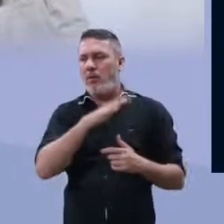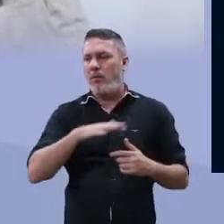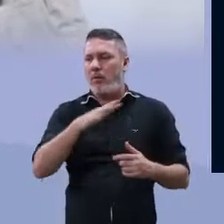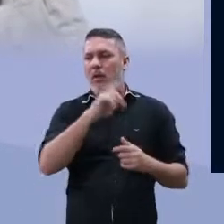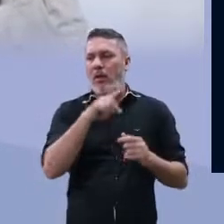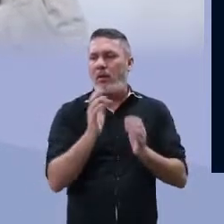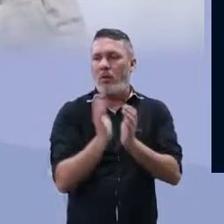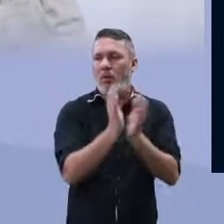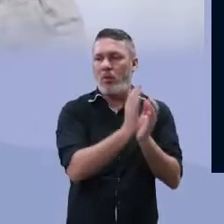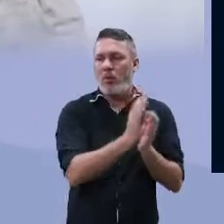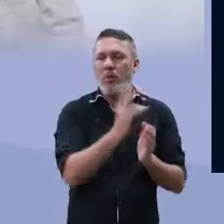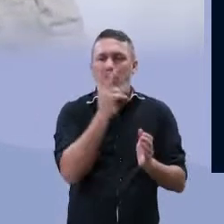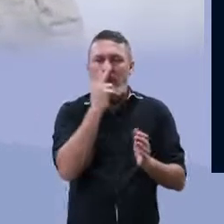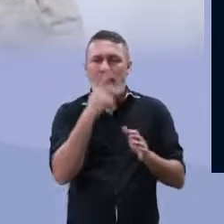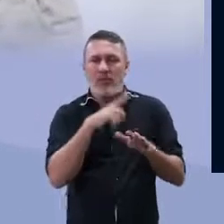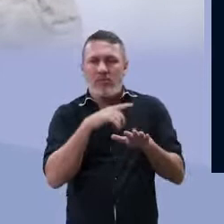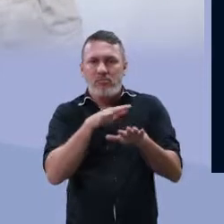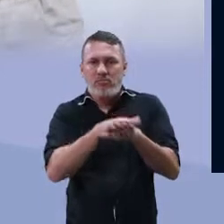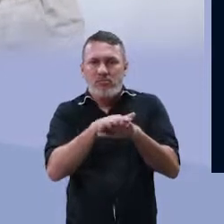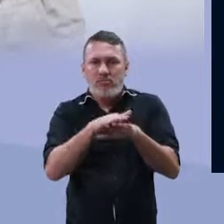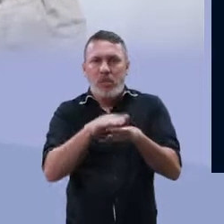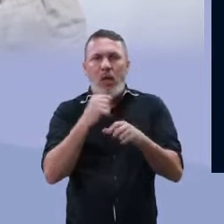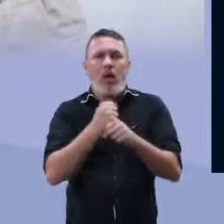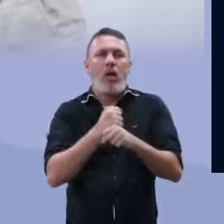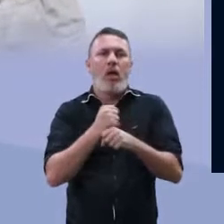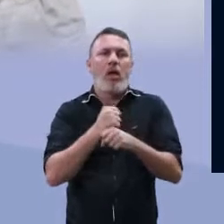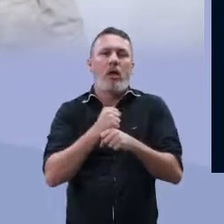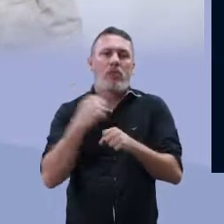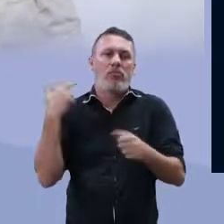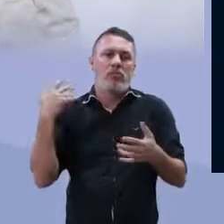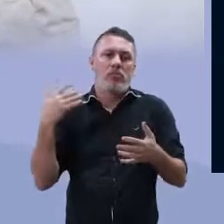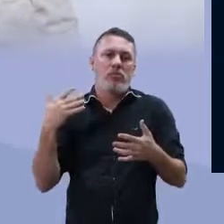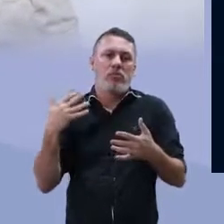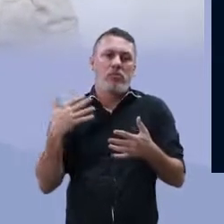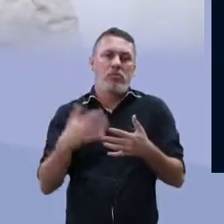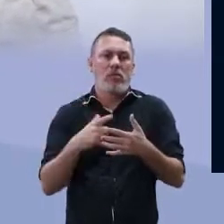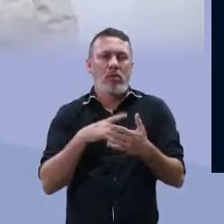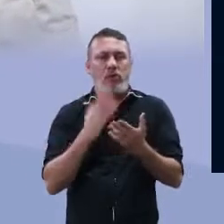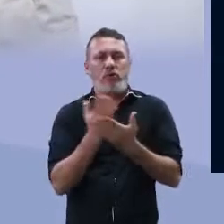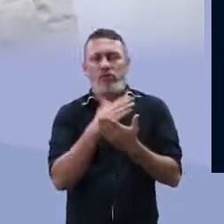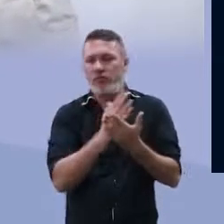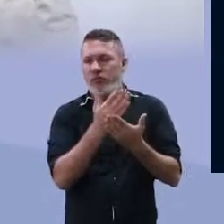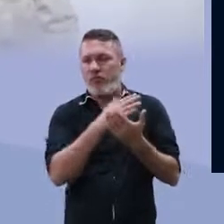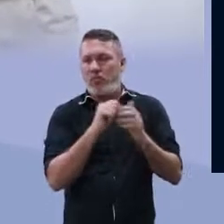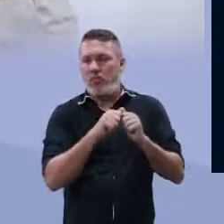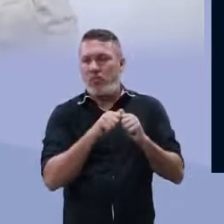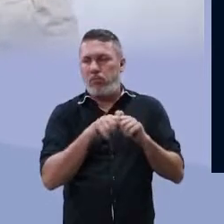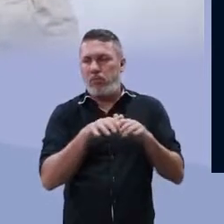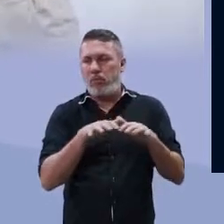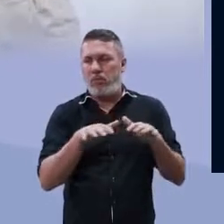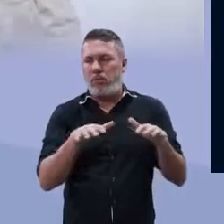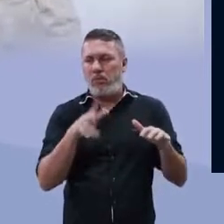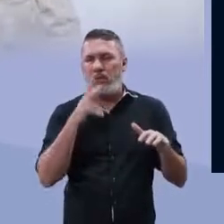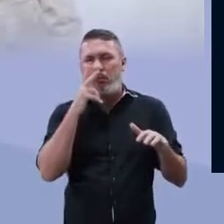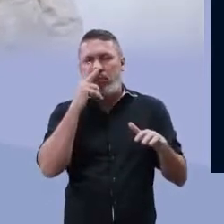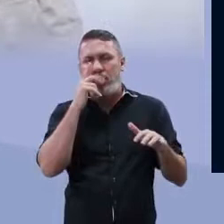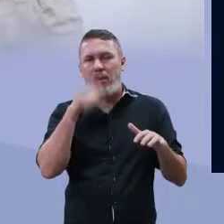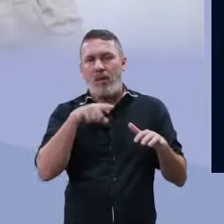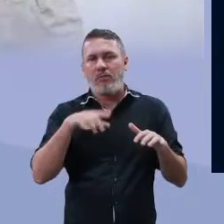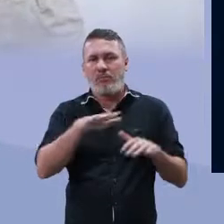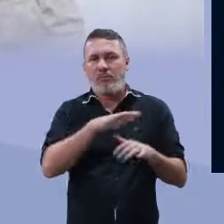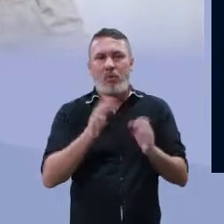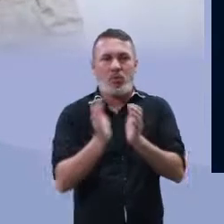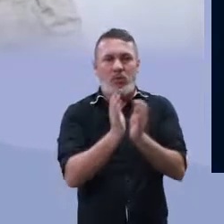delas tem frústulas. O é isso? É como se fosse uma carapaça. E no decorrer dos anos, essas carapaças foram sedimentando.